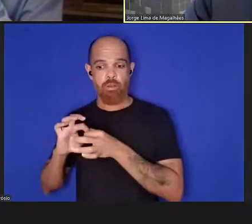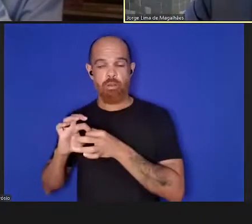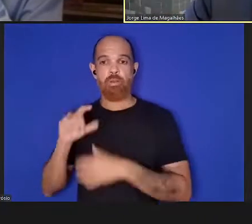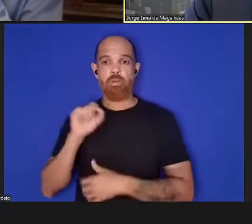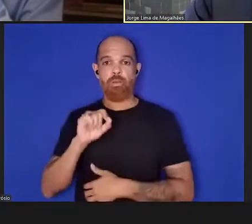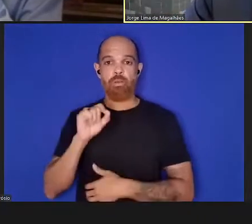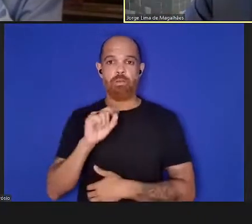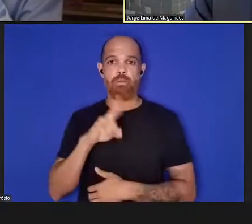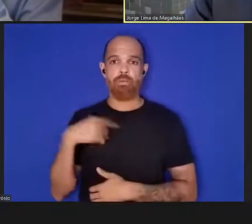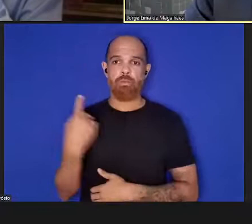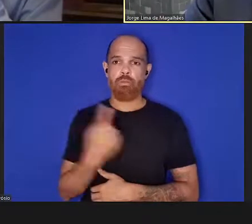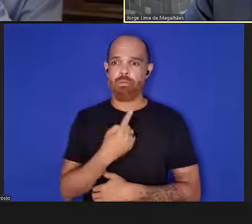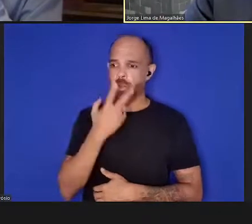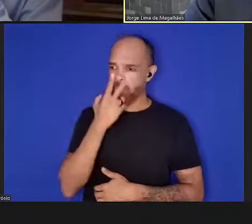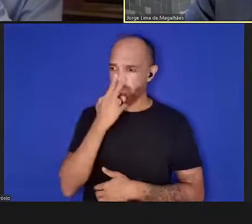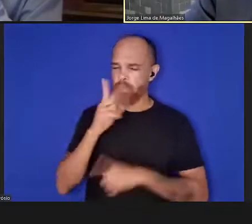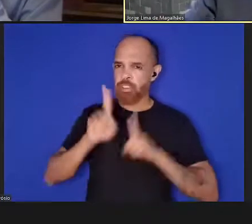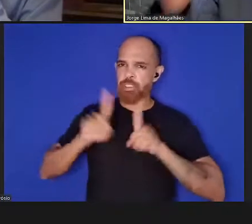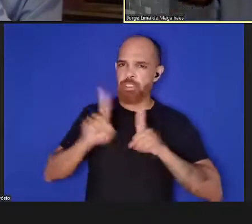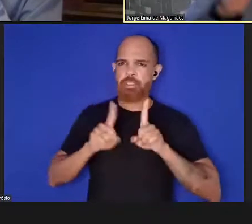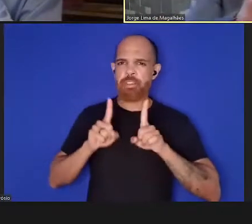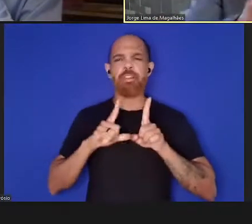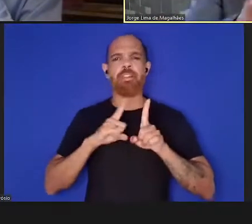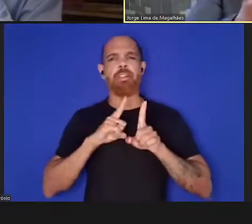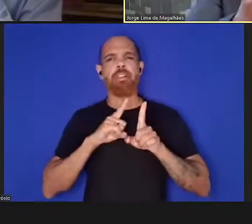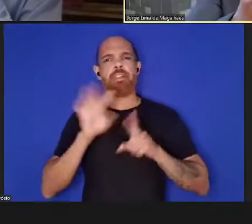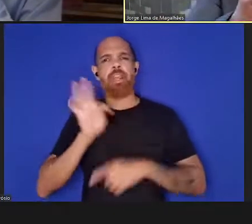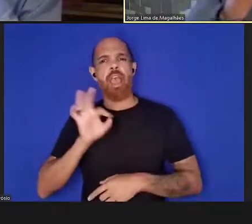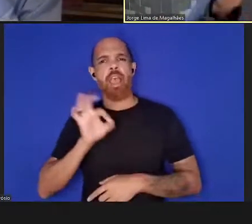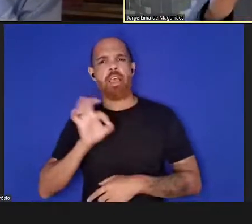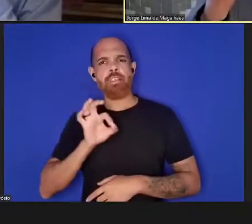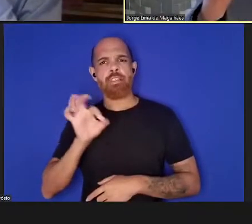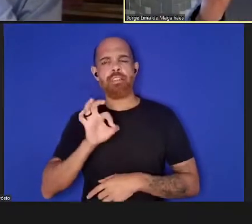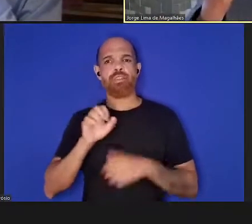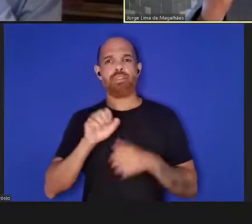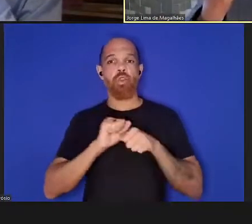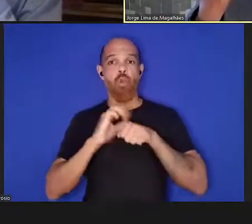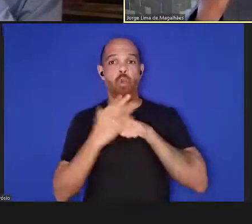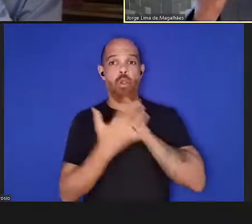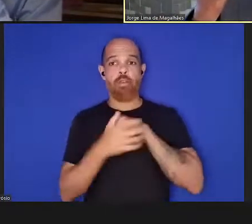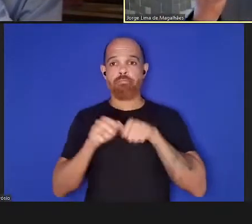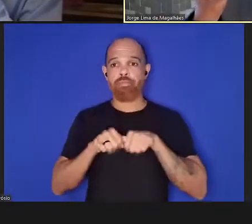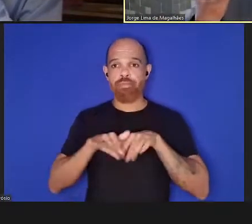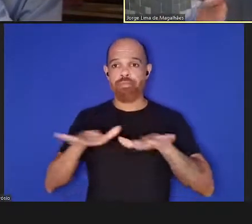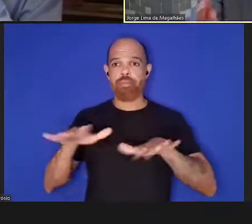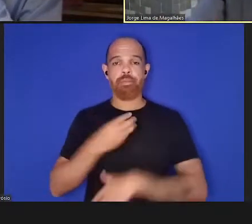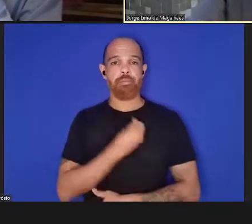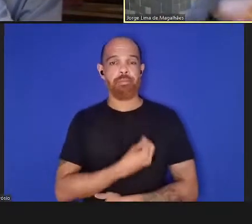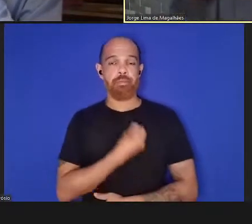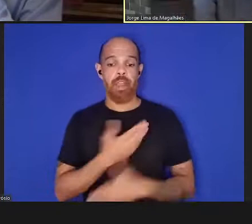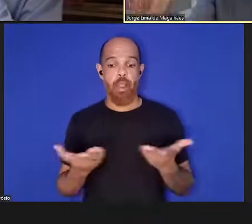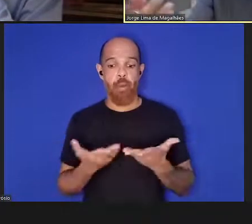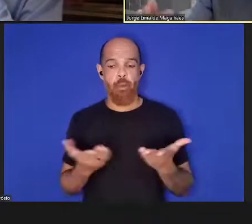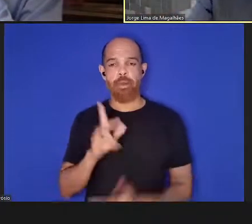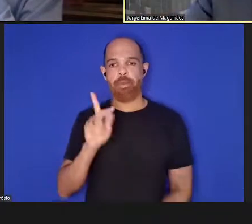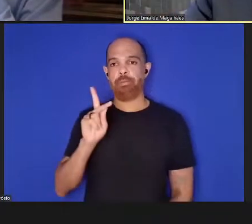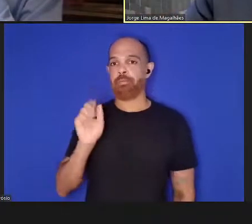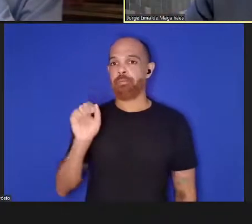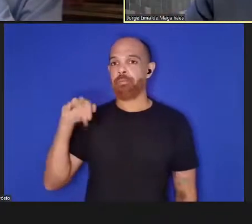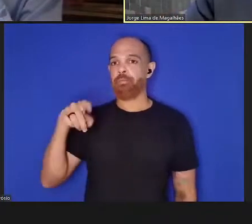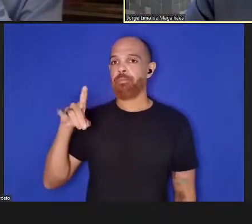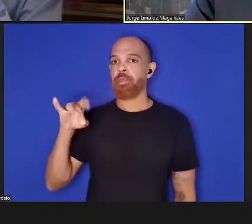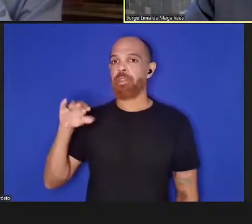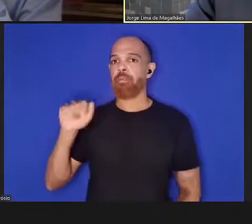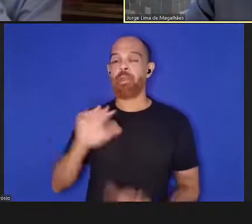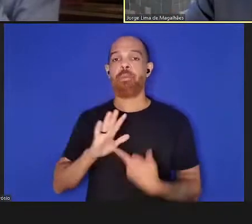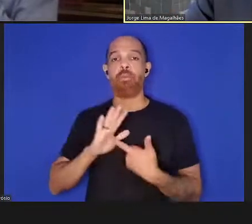índices taxas de fatores de risco da covid-19 a presente pandemia nos traçando a condição